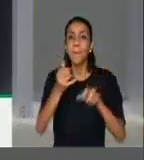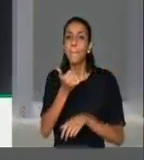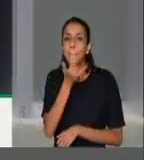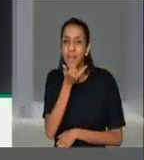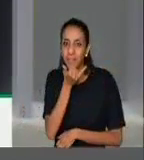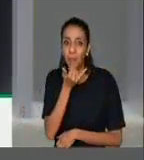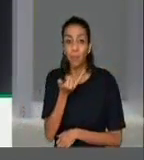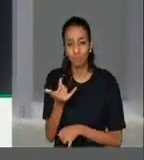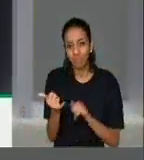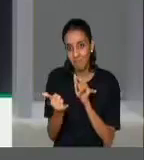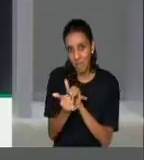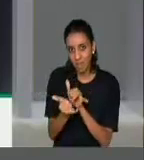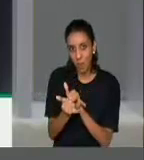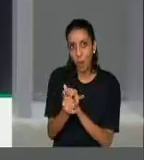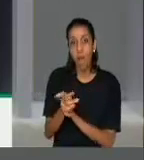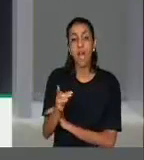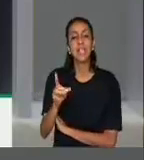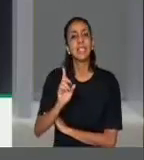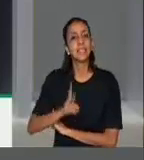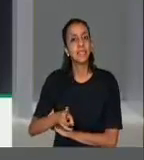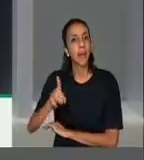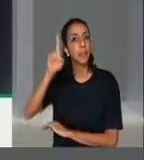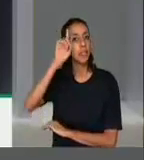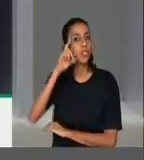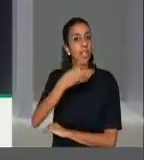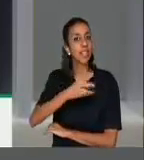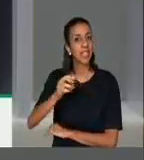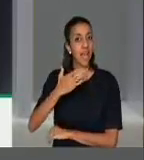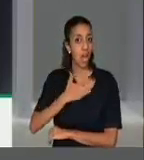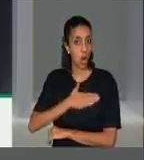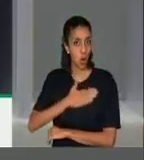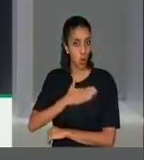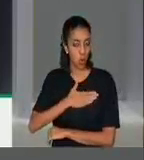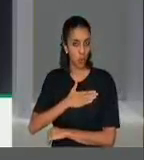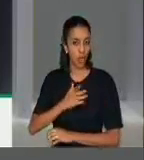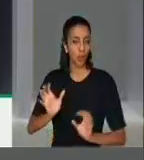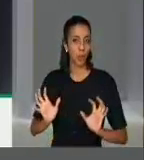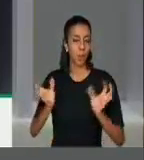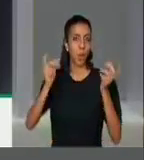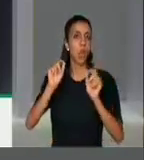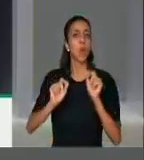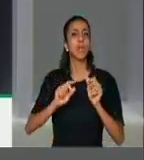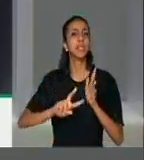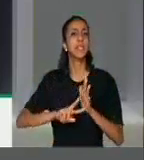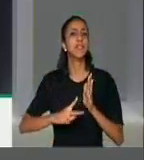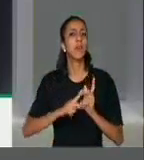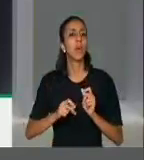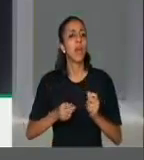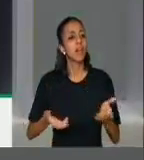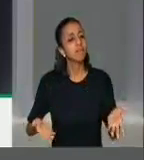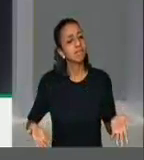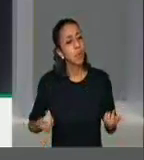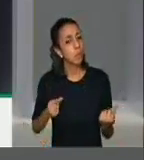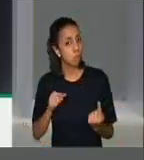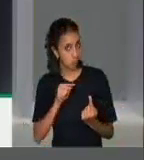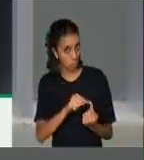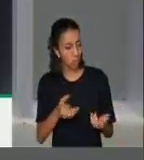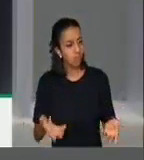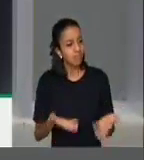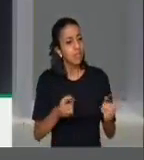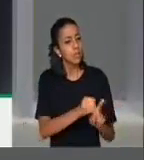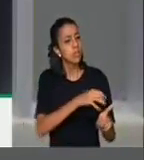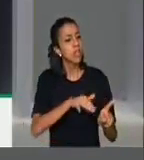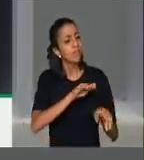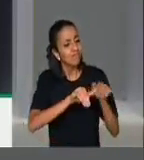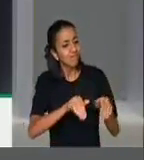comemorado todo dia 30 de agosto, para instigar a sociedade em refletir o